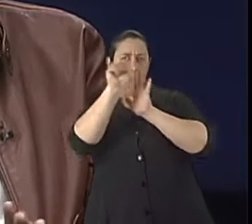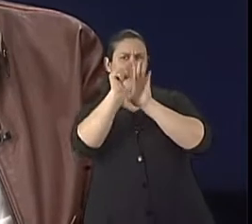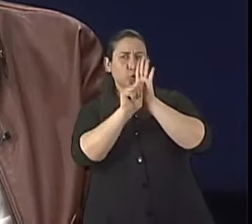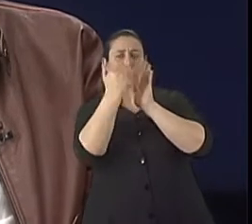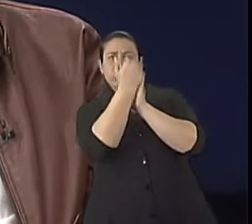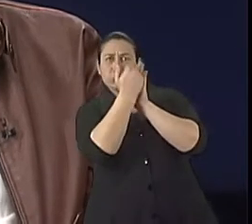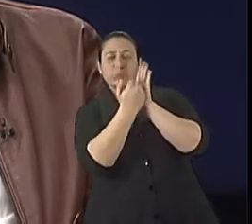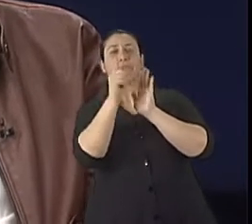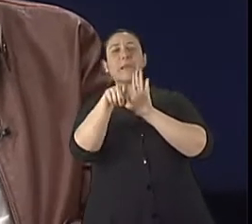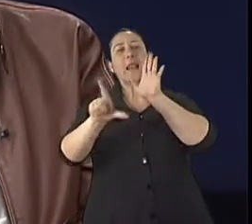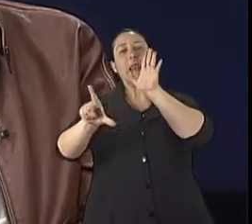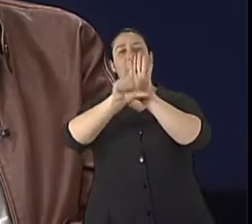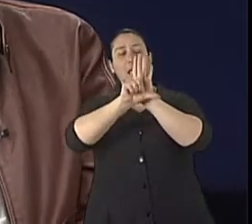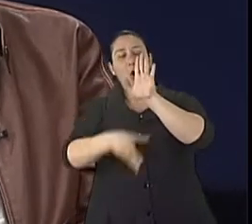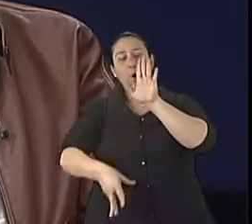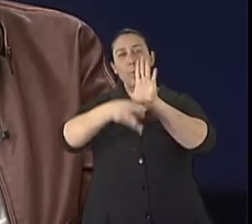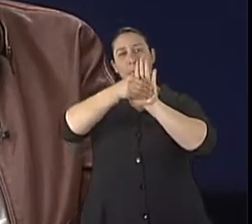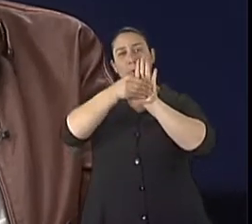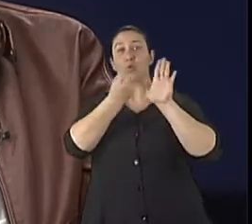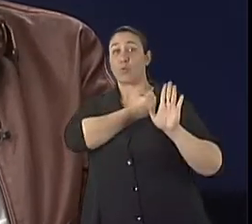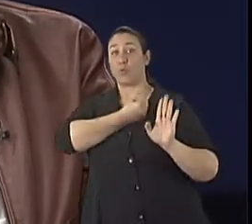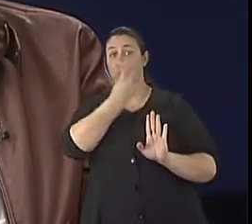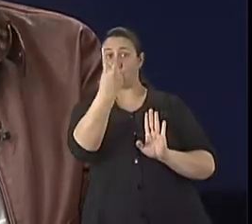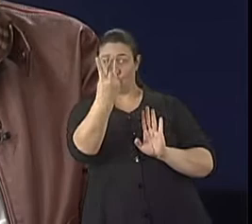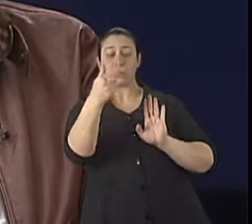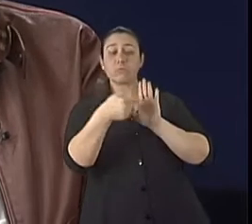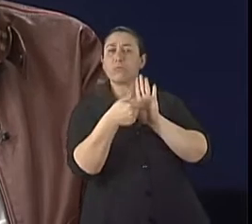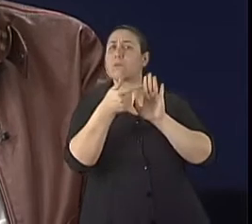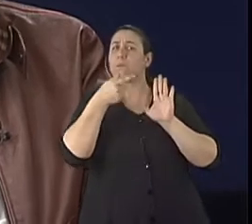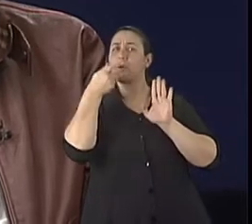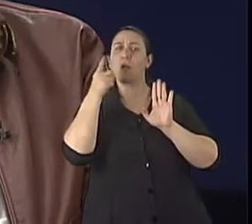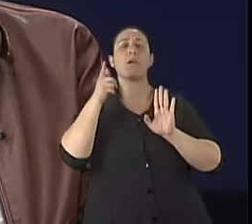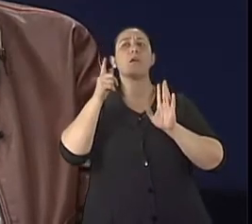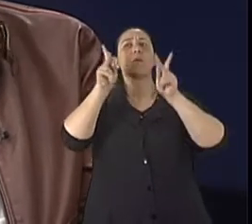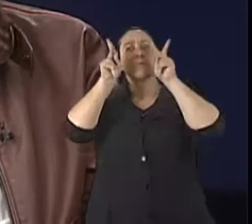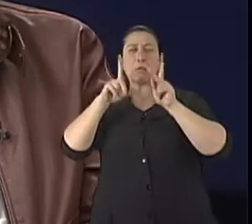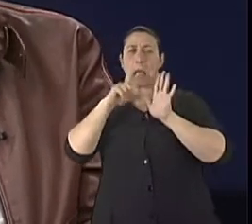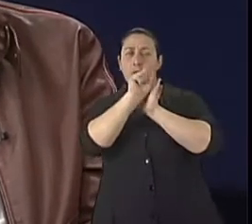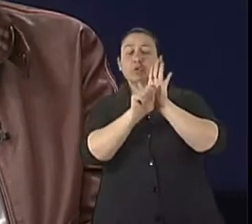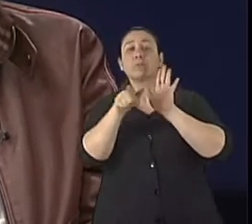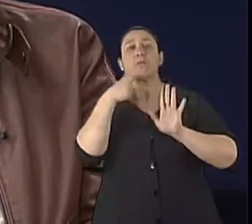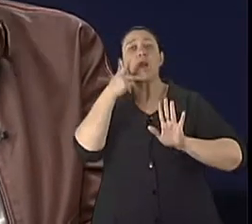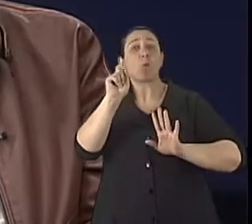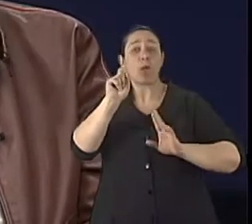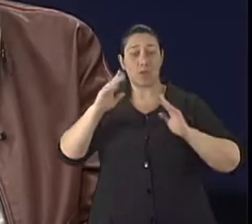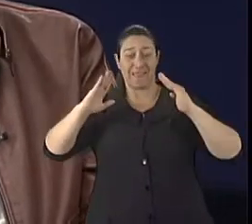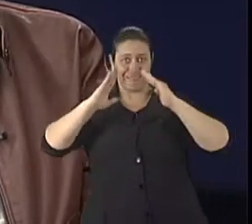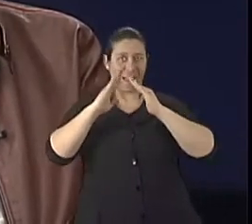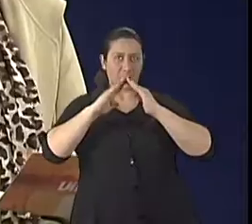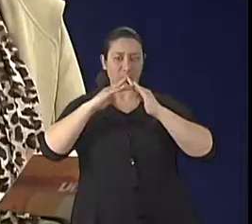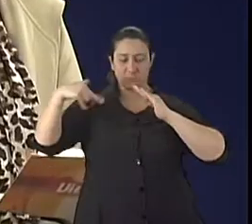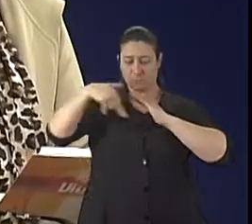responsabilidade das calçadas em edificações privadas são de responsabilidade do proprietário, isso é uma coisa